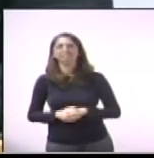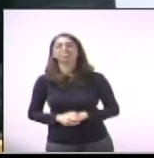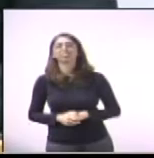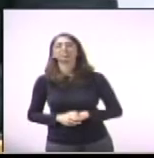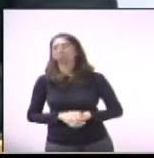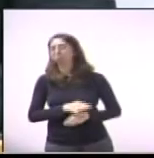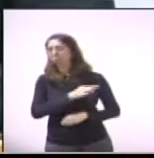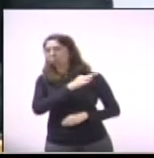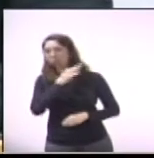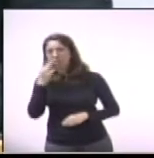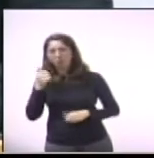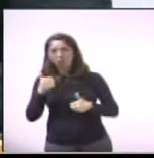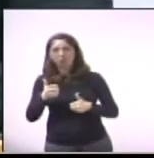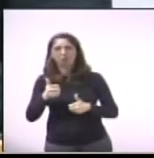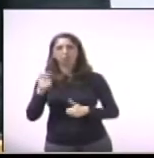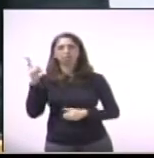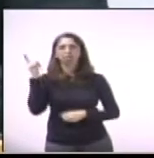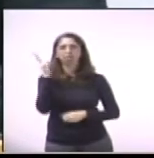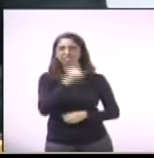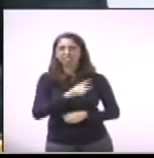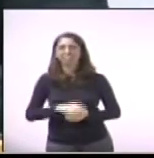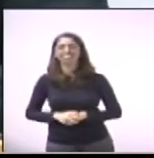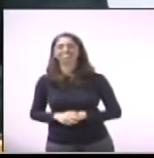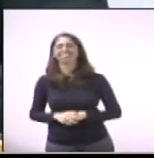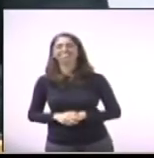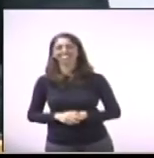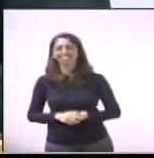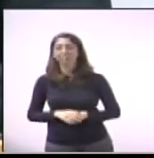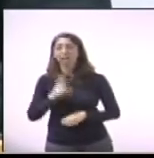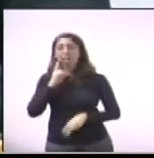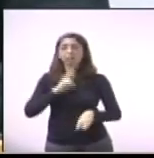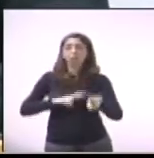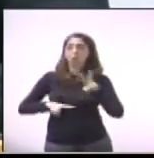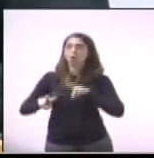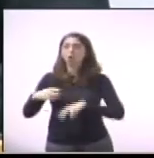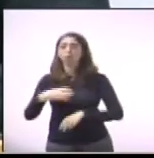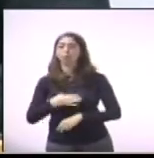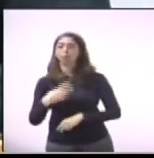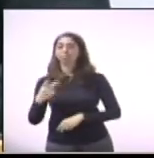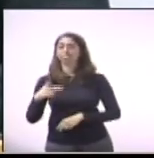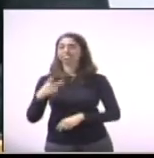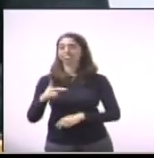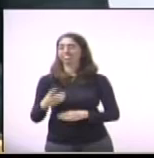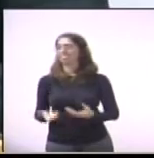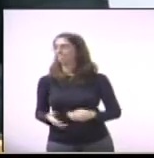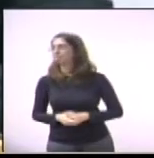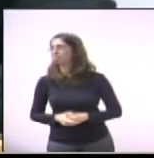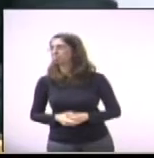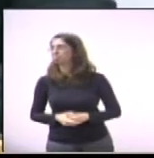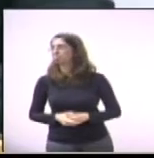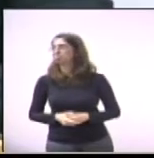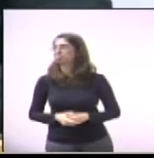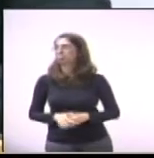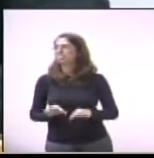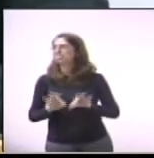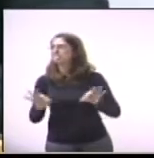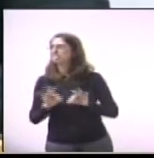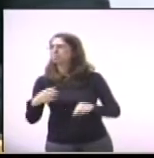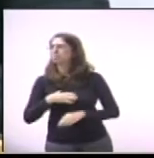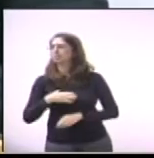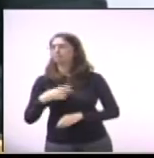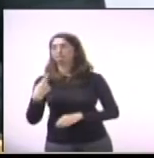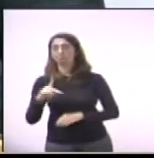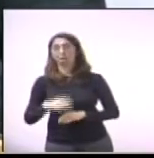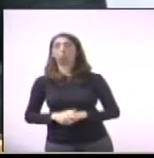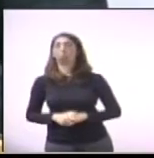Olhando assim para ele, assim, as pessoas podem não dar muita coisa, mas na